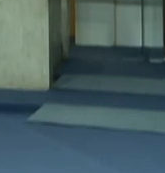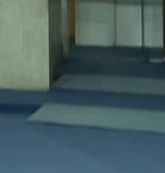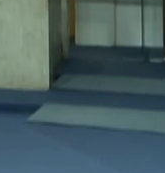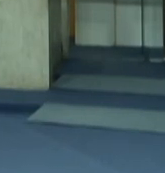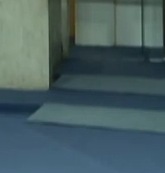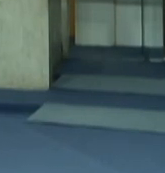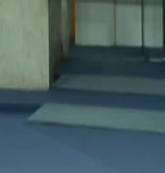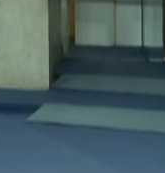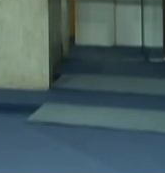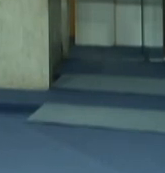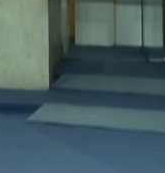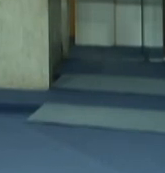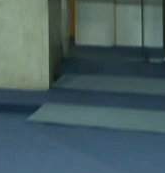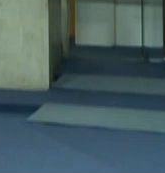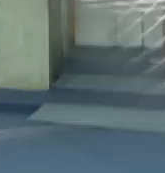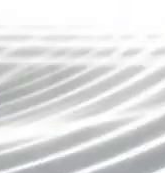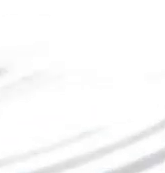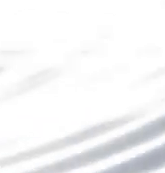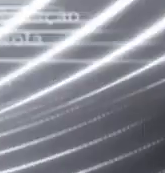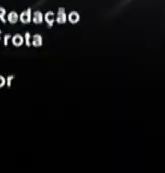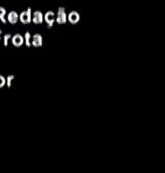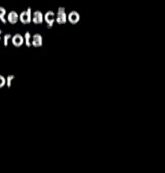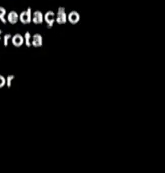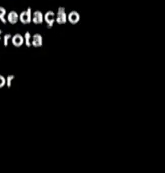10h para as 9h da noite. Até a próxima!